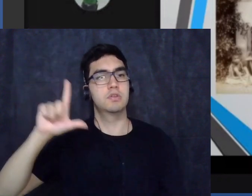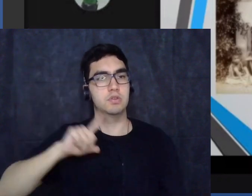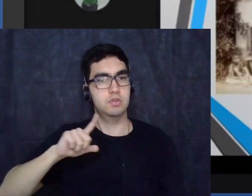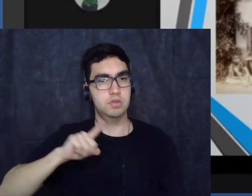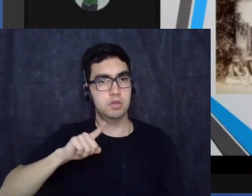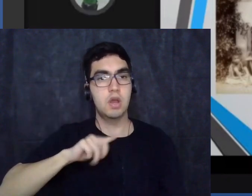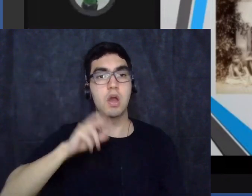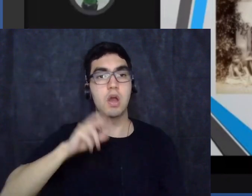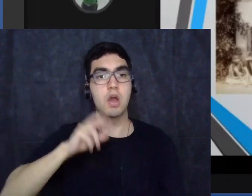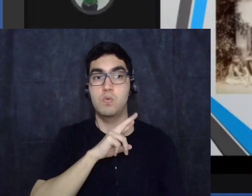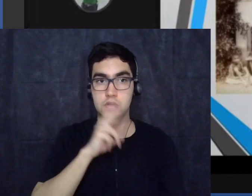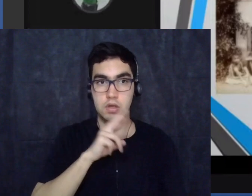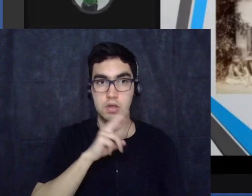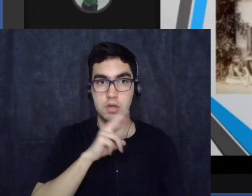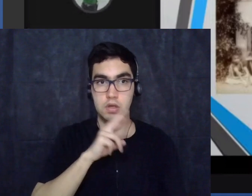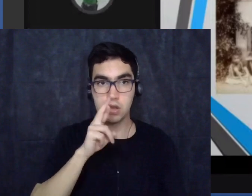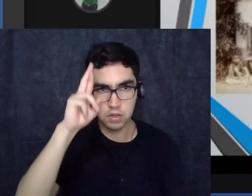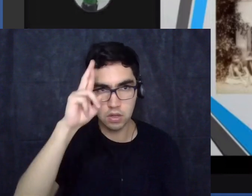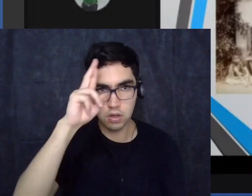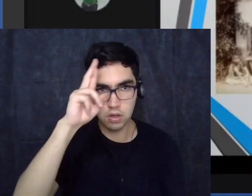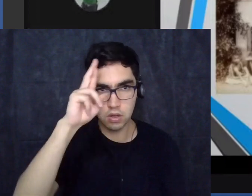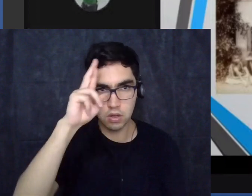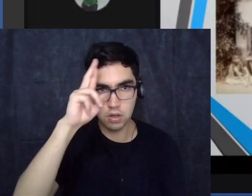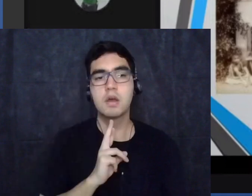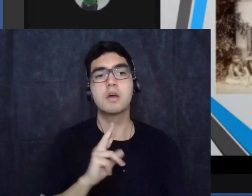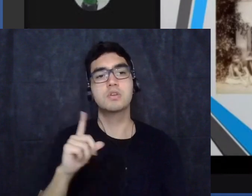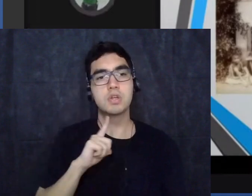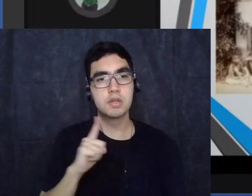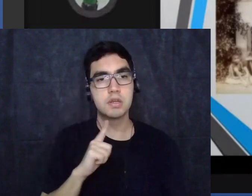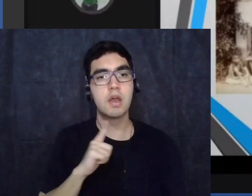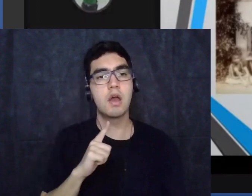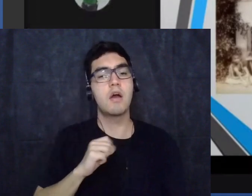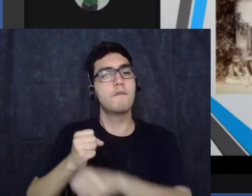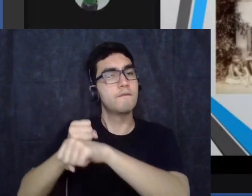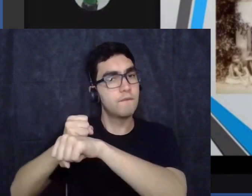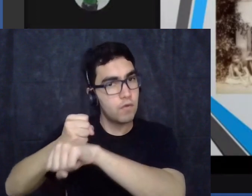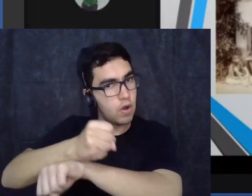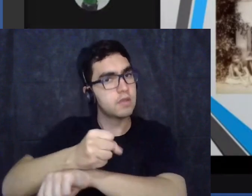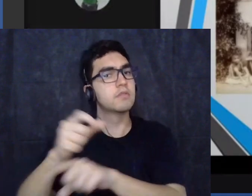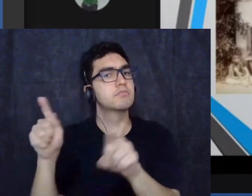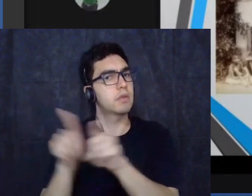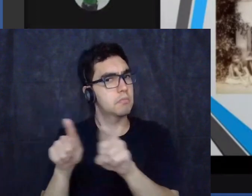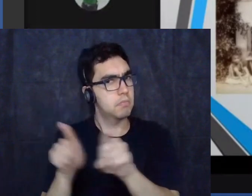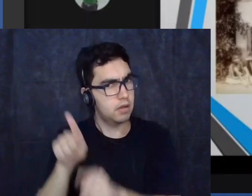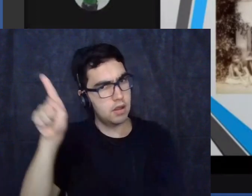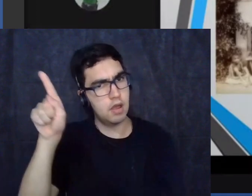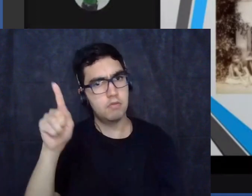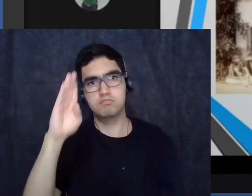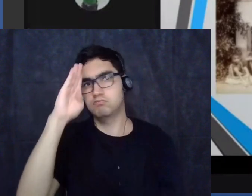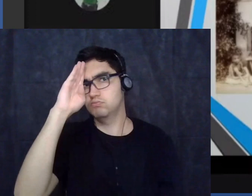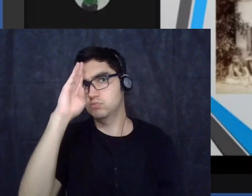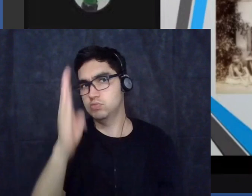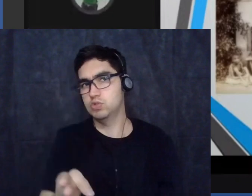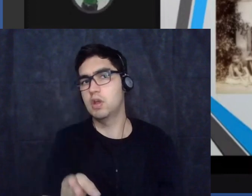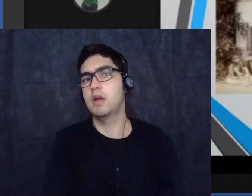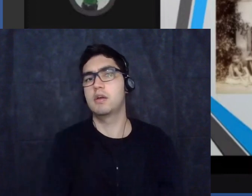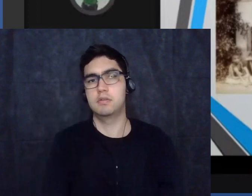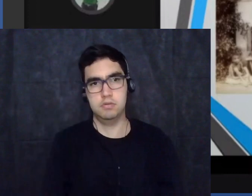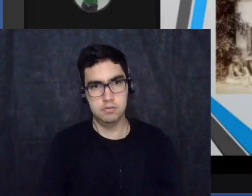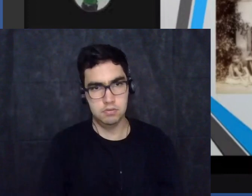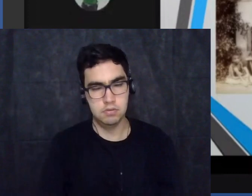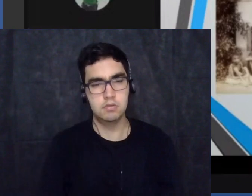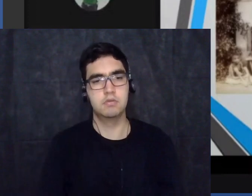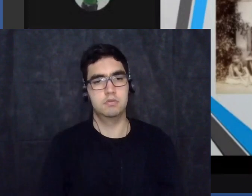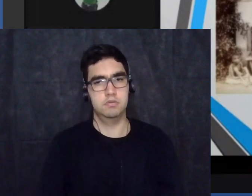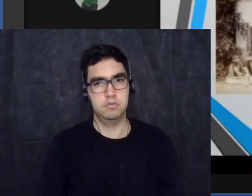que também era uma violação direta de direitos